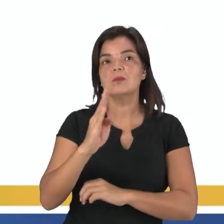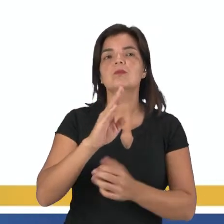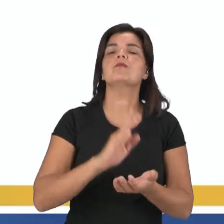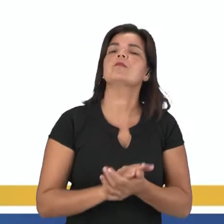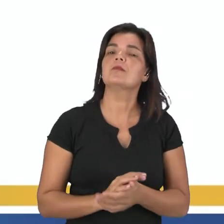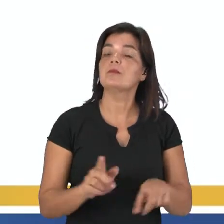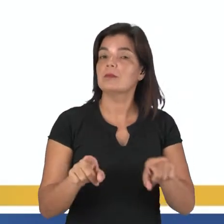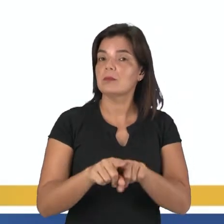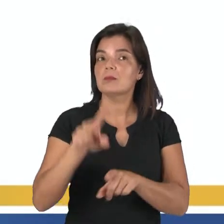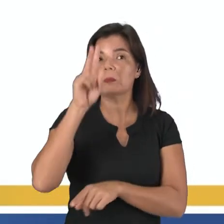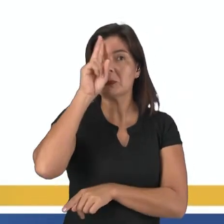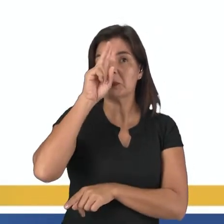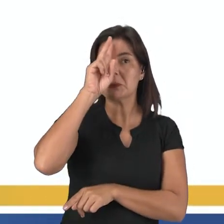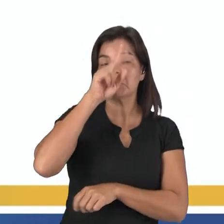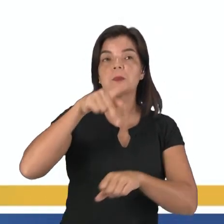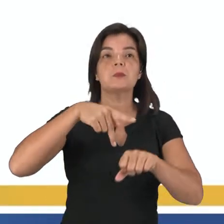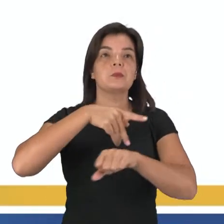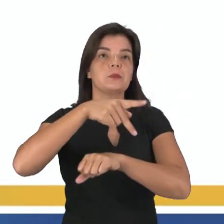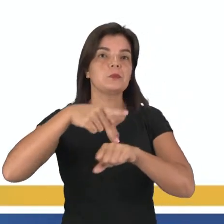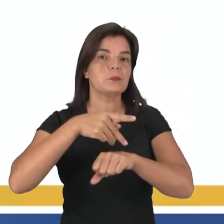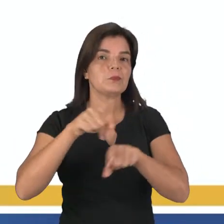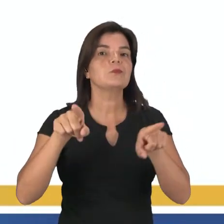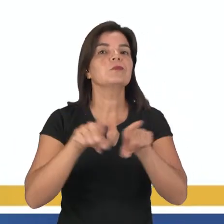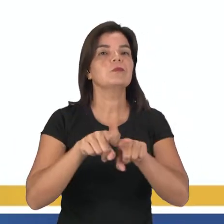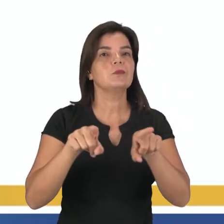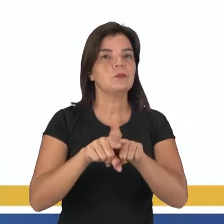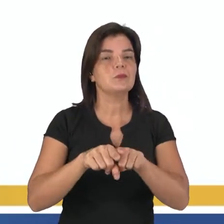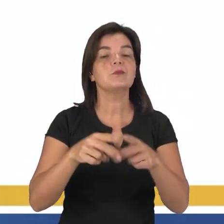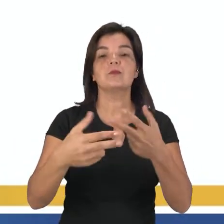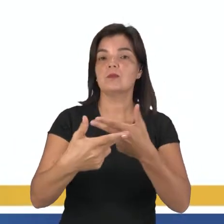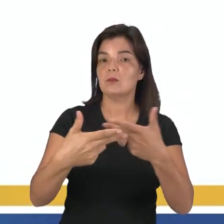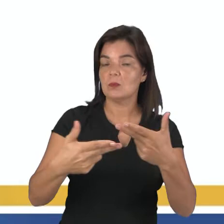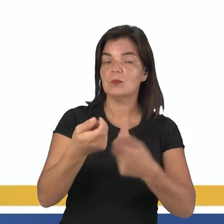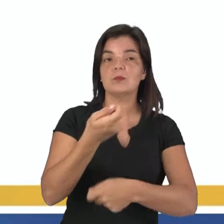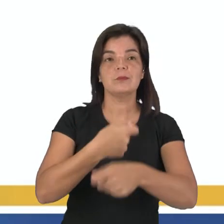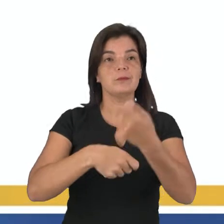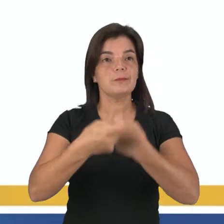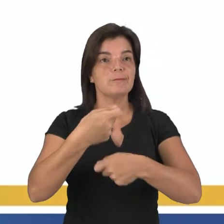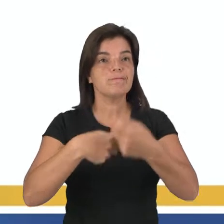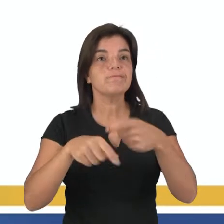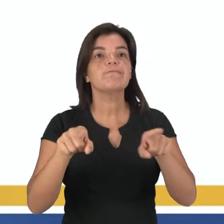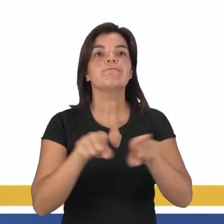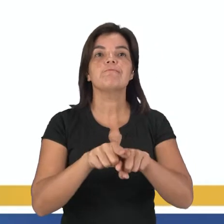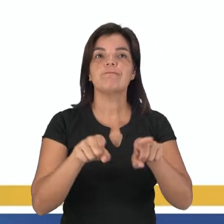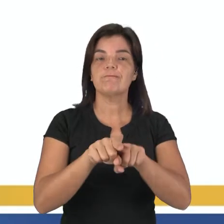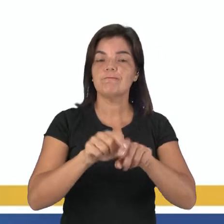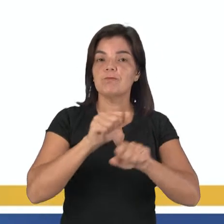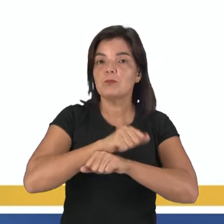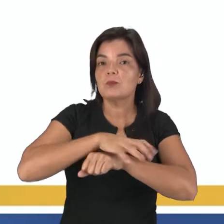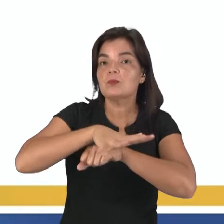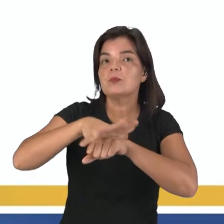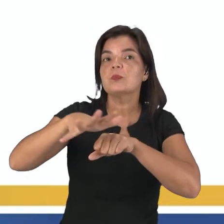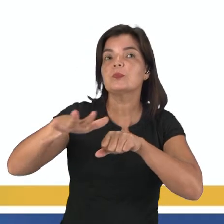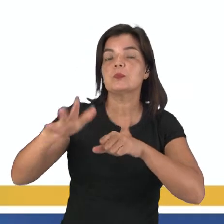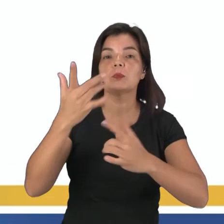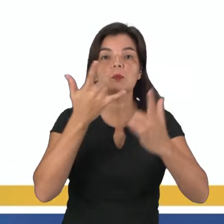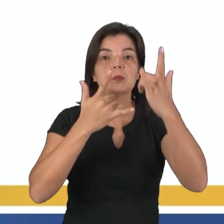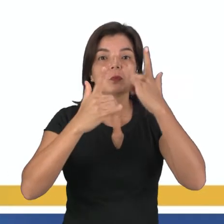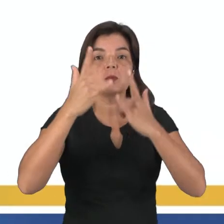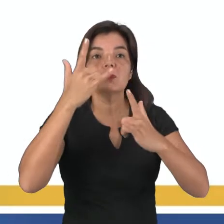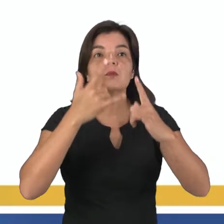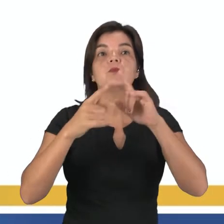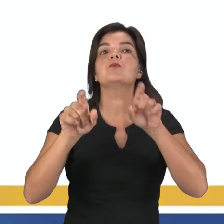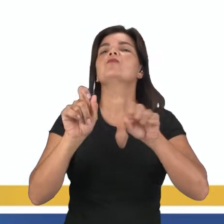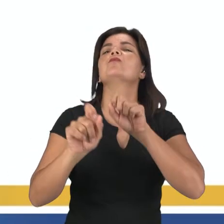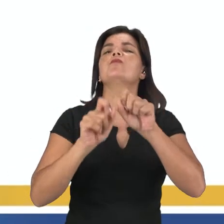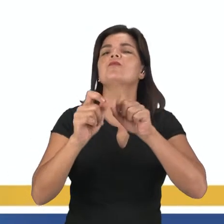diversos momentos da história do país, determinadas atividades econômicas expandiram, atraindo um grande